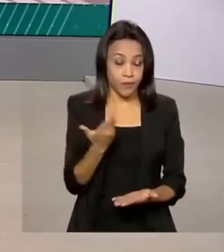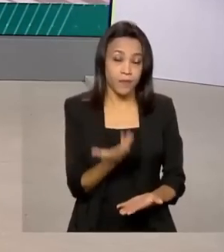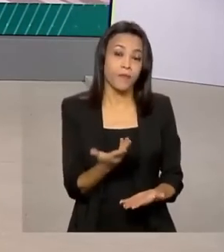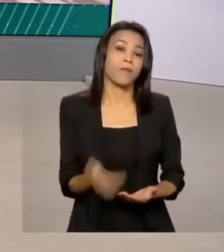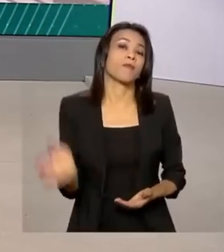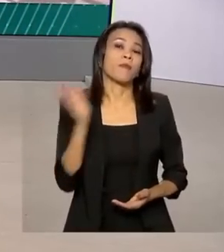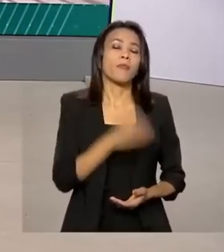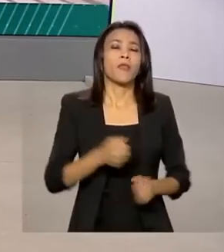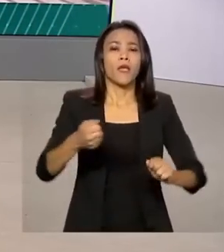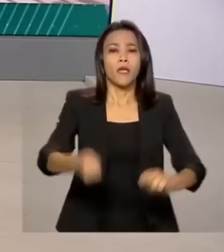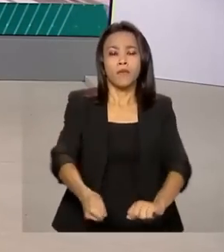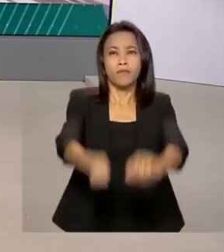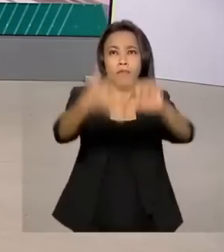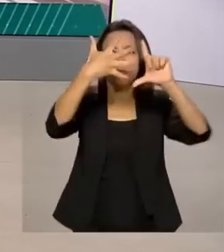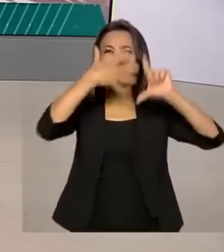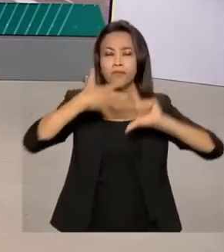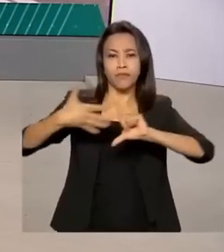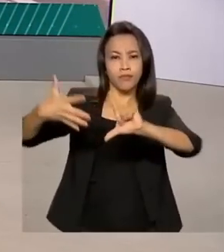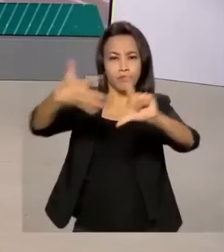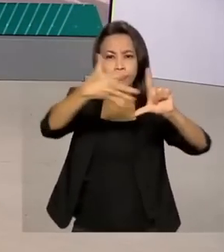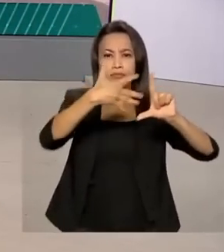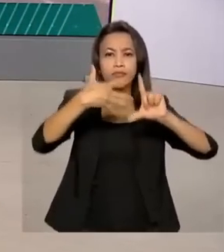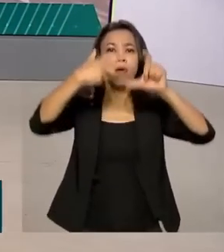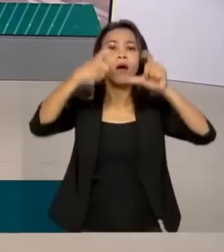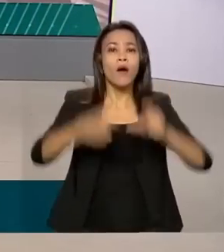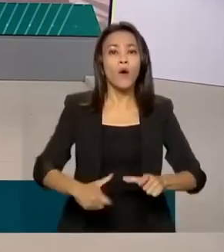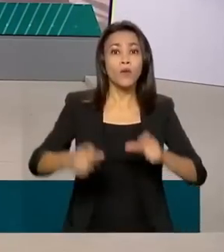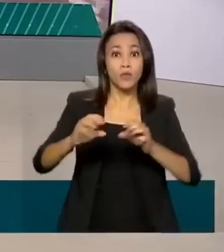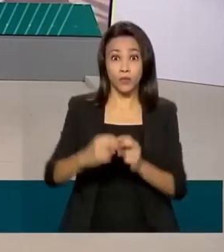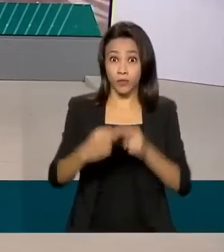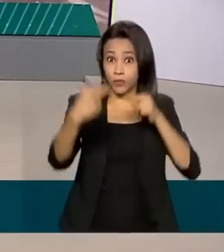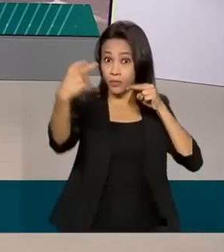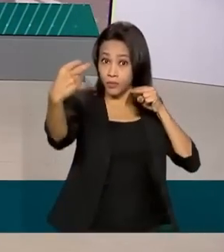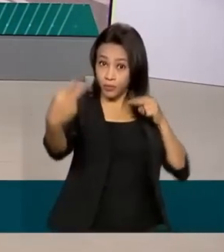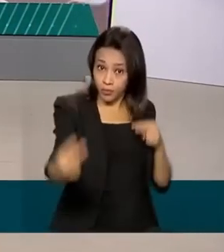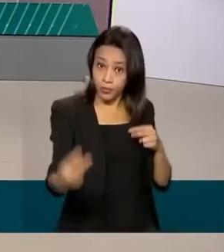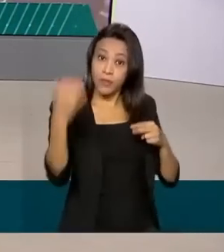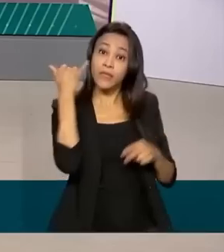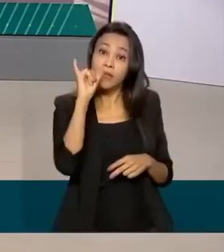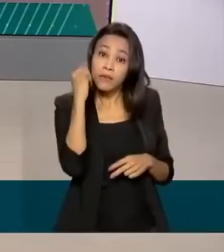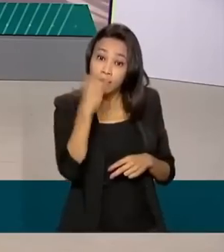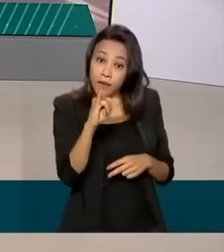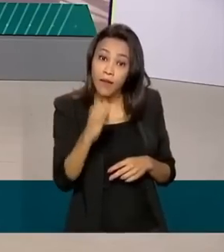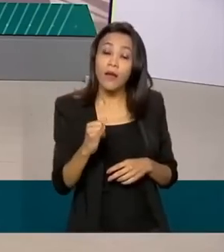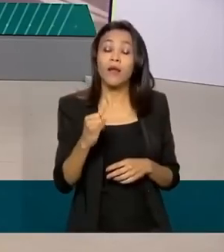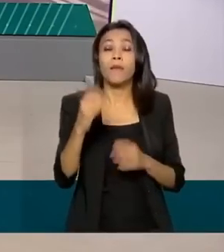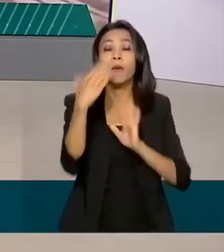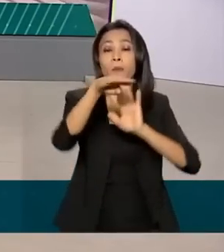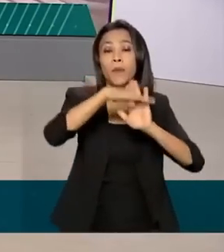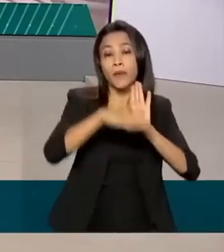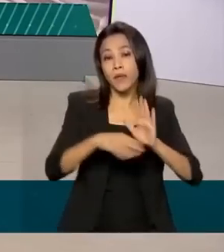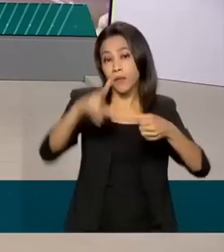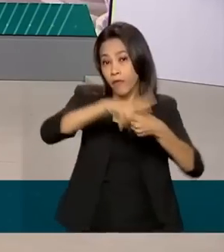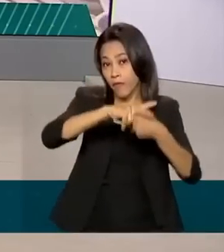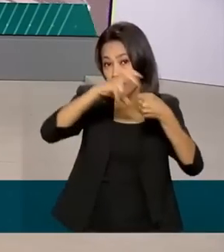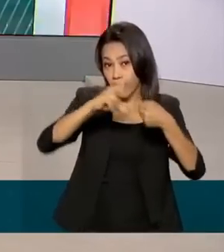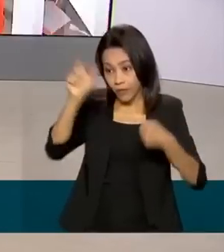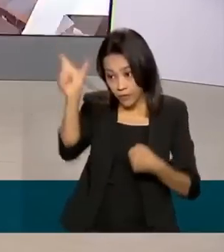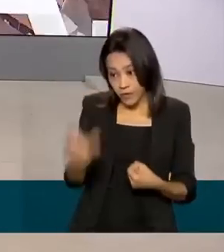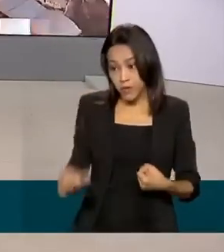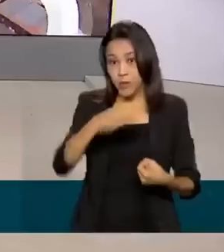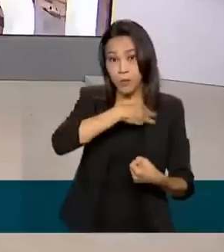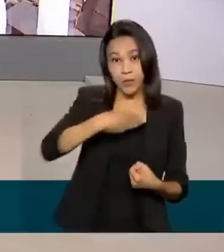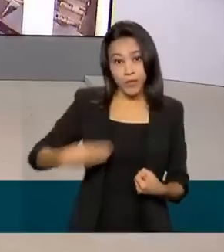videoconferência diretamente de Roma, na Itália, para o programa de rádio A Voz do Brasil, o ministro da Cidadania falou da